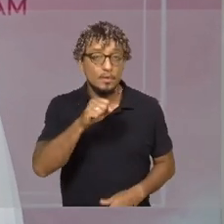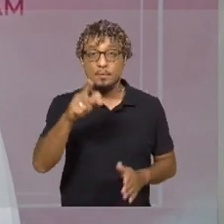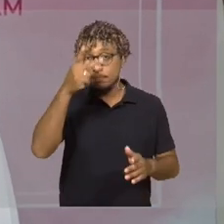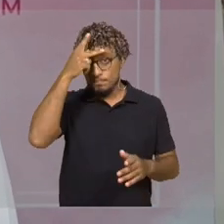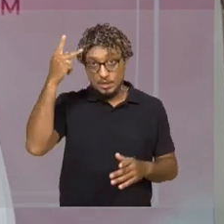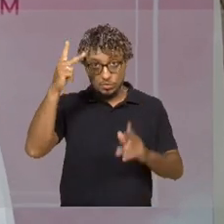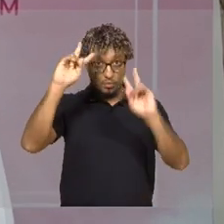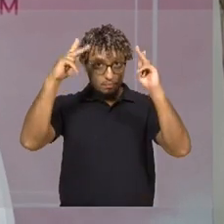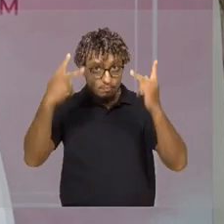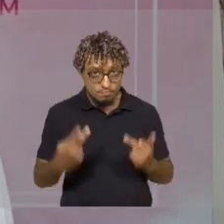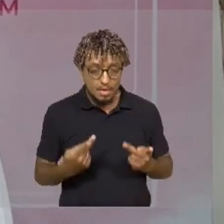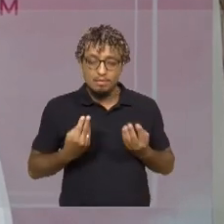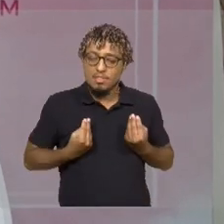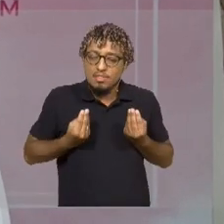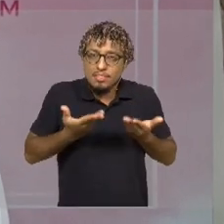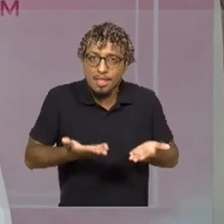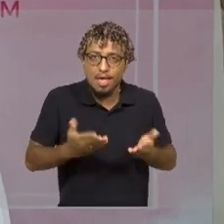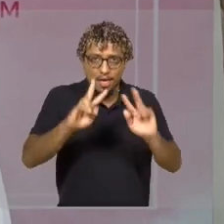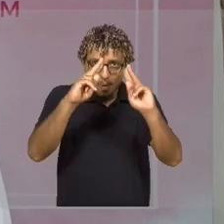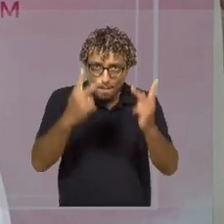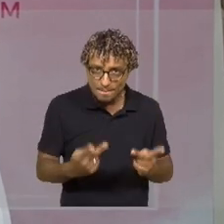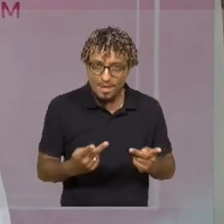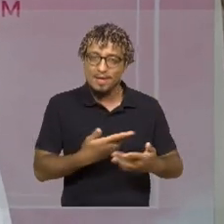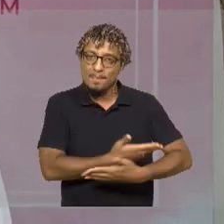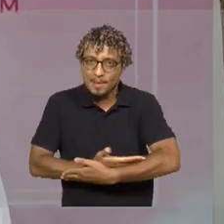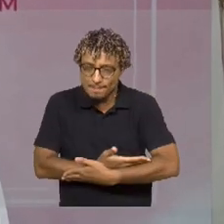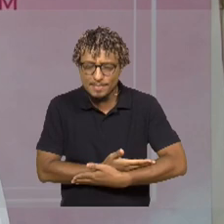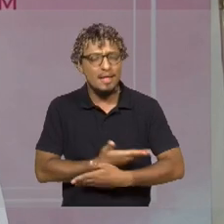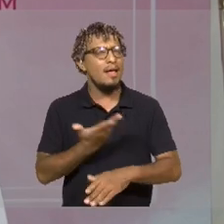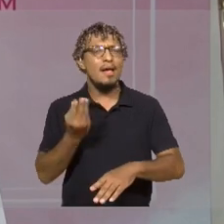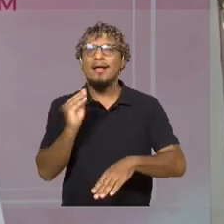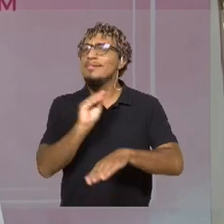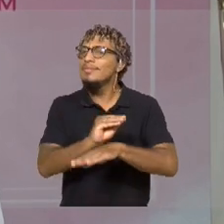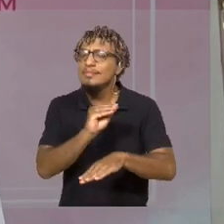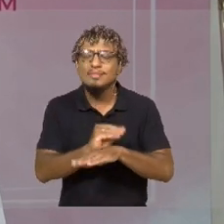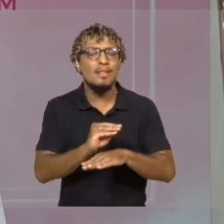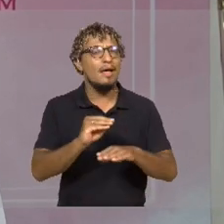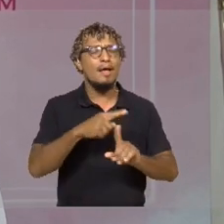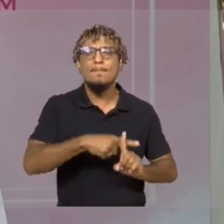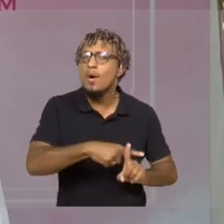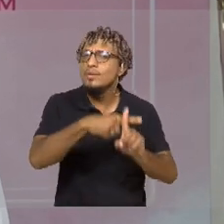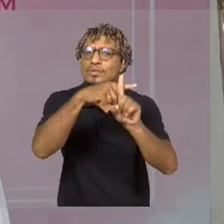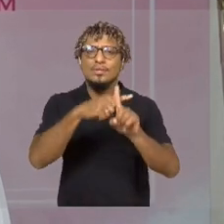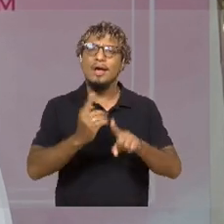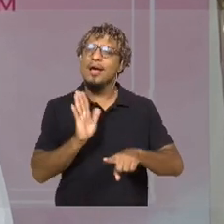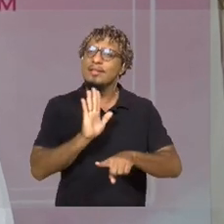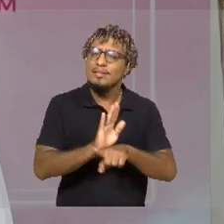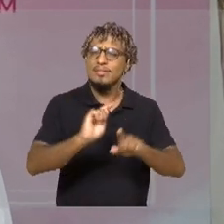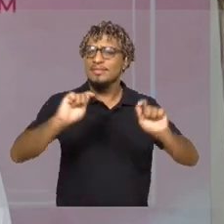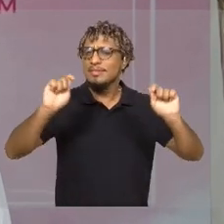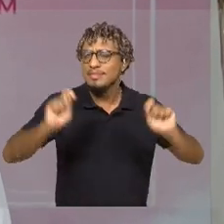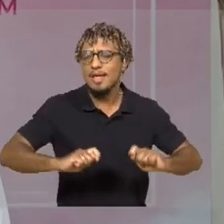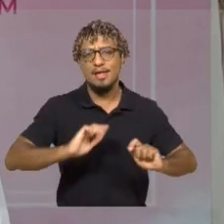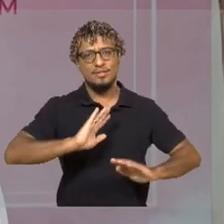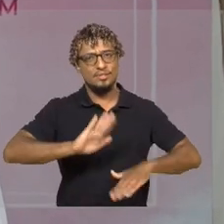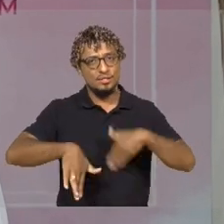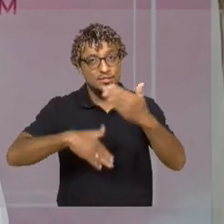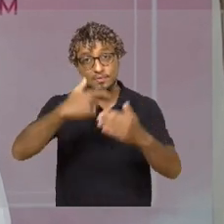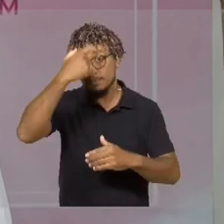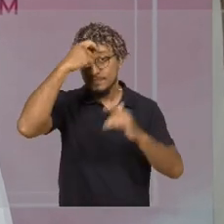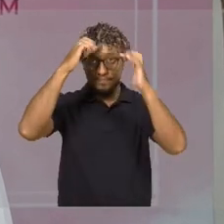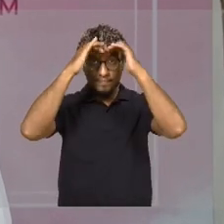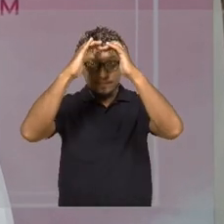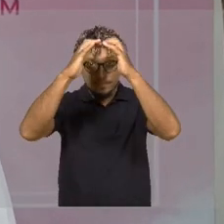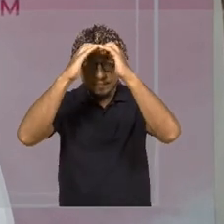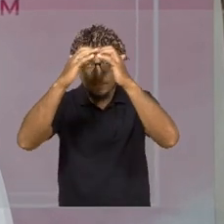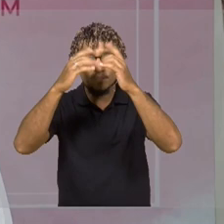humano, ele produz uma série de benefícios para o bebê. Ele possibilita que ele se desenvolva, tanto neuro como